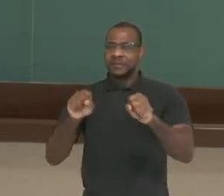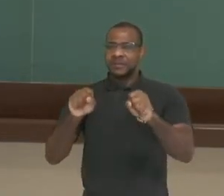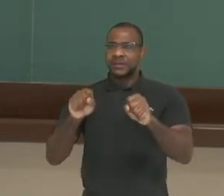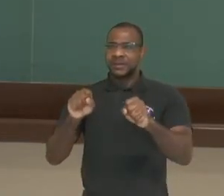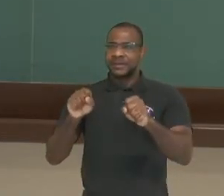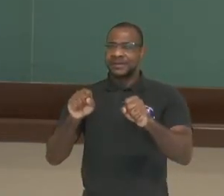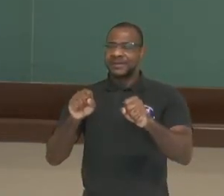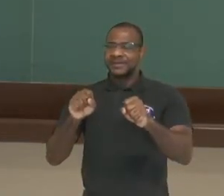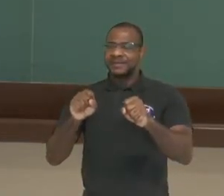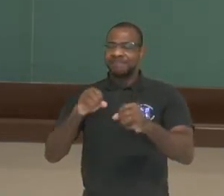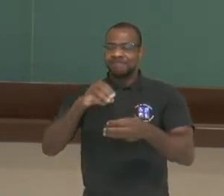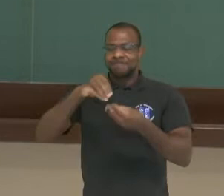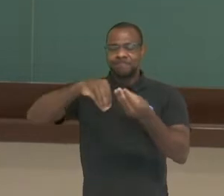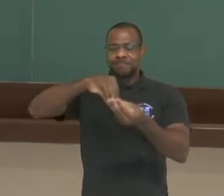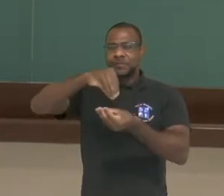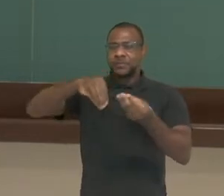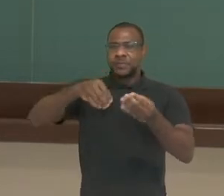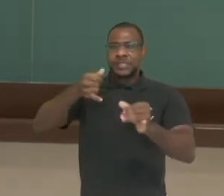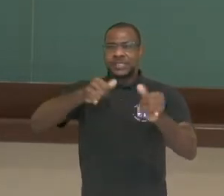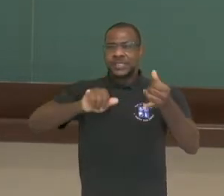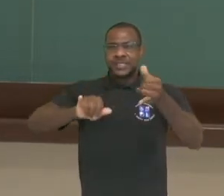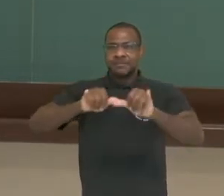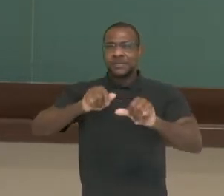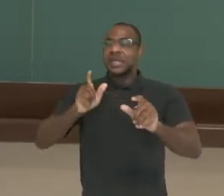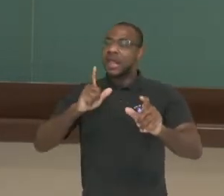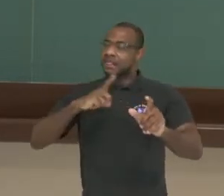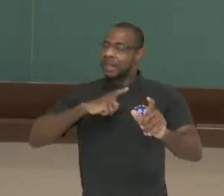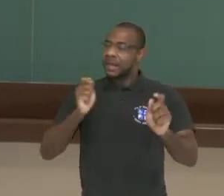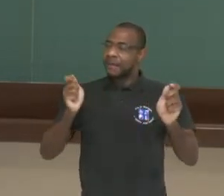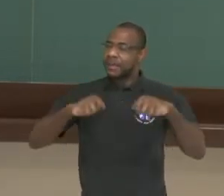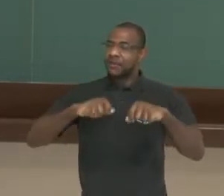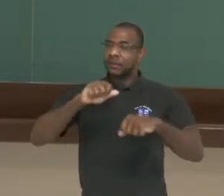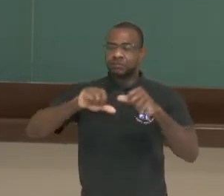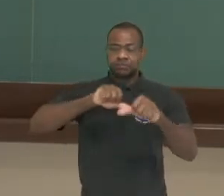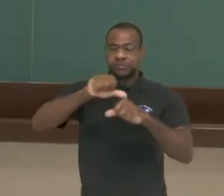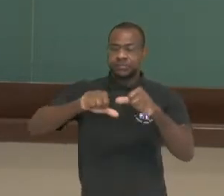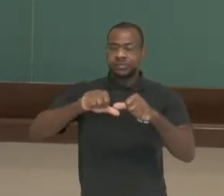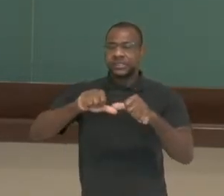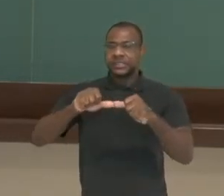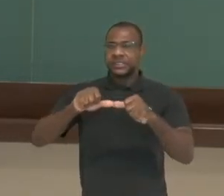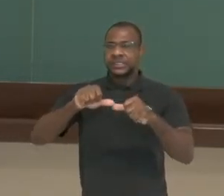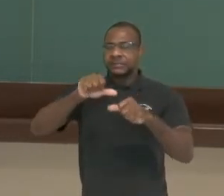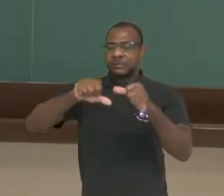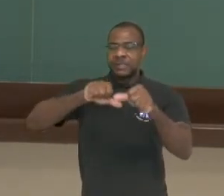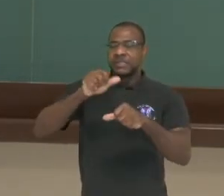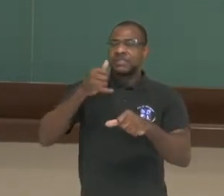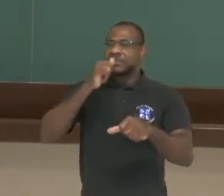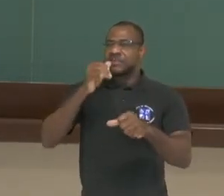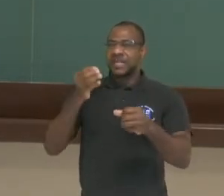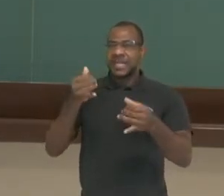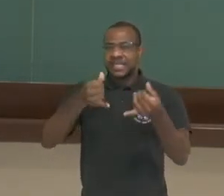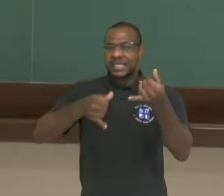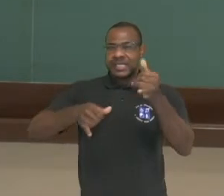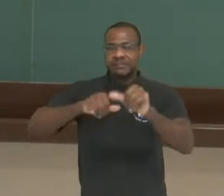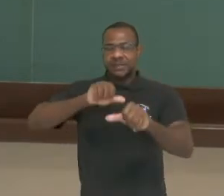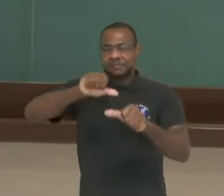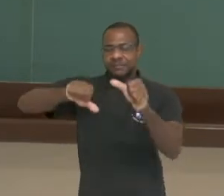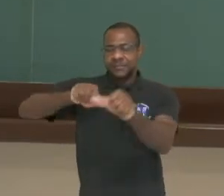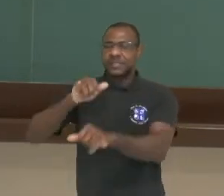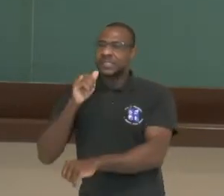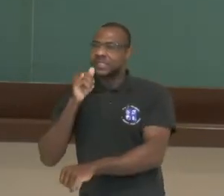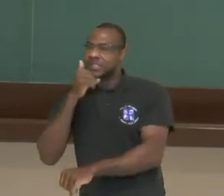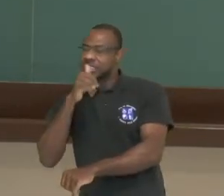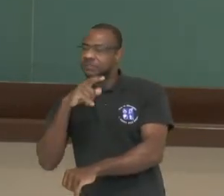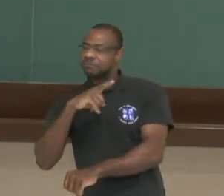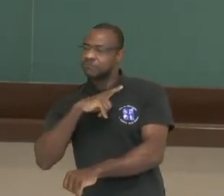eletroquímico, né? Que tem a capacidade de transformar a energia química em energia elétrica. Mas como que